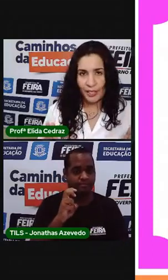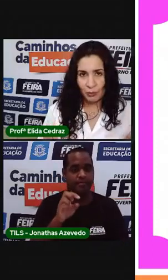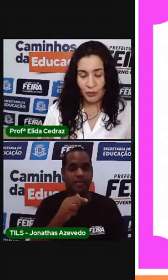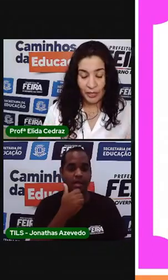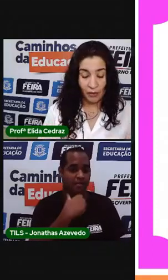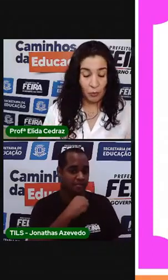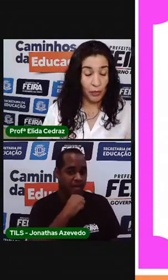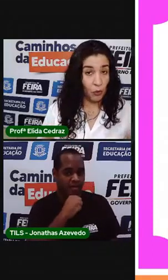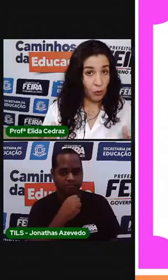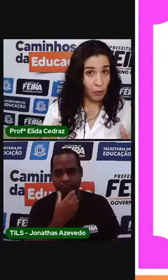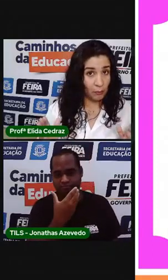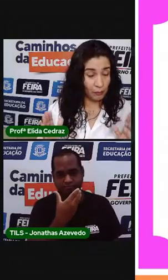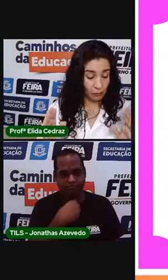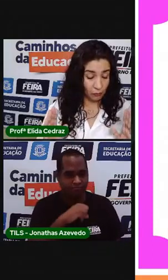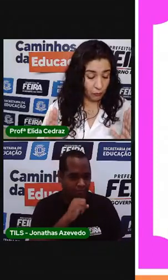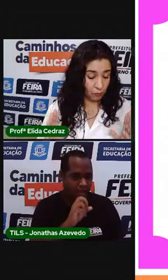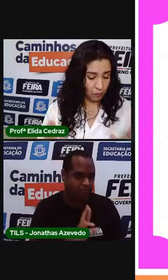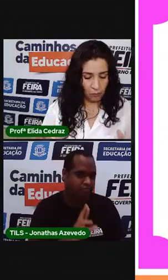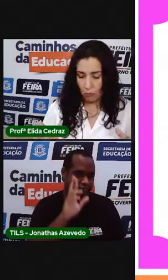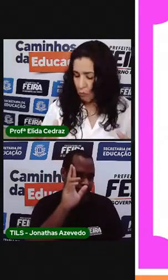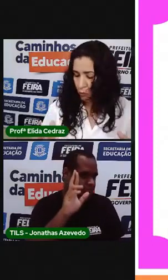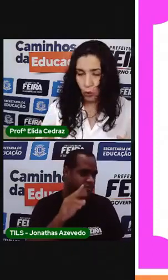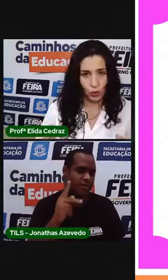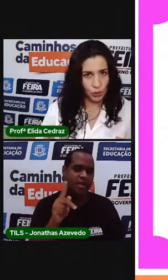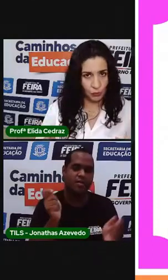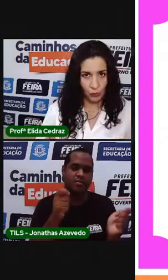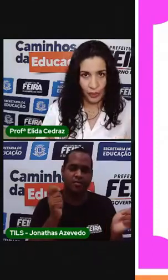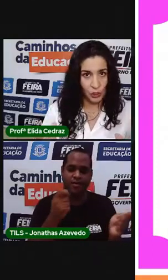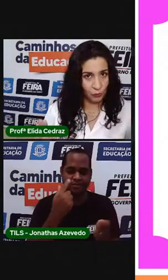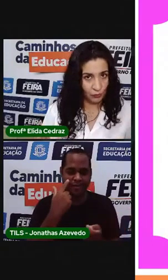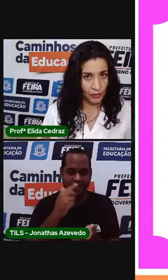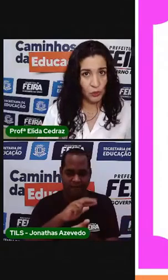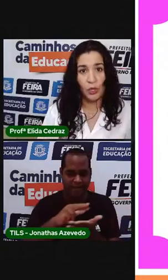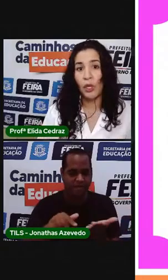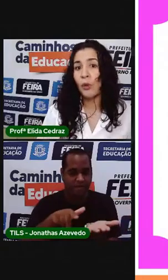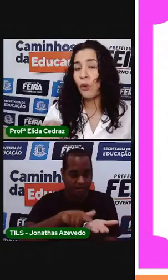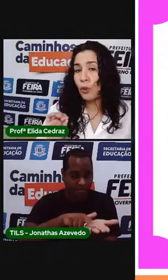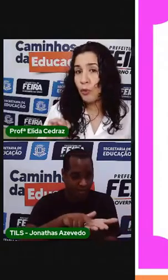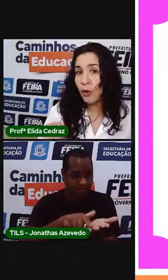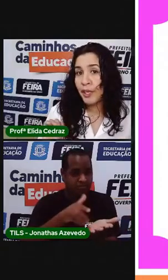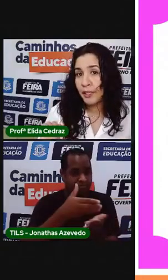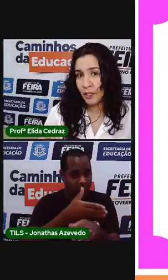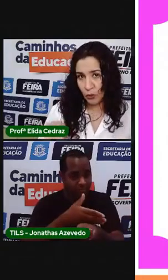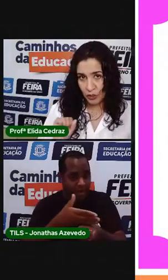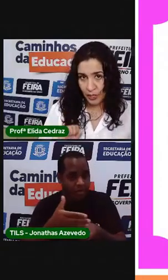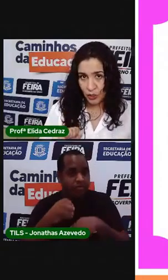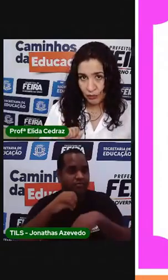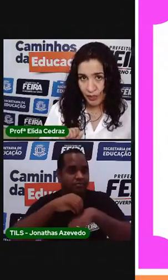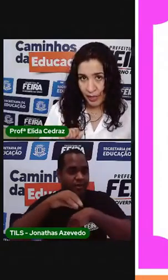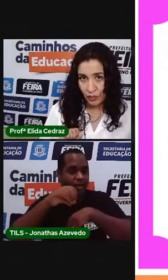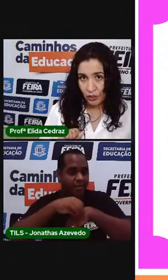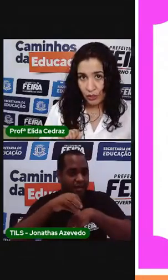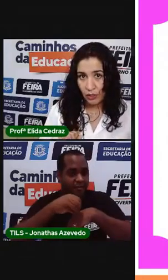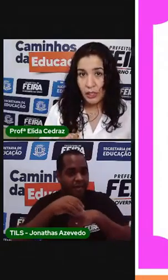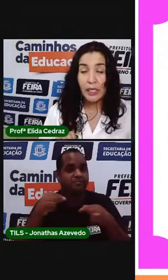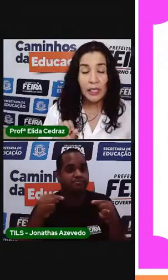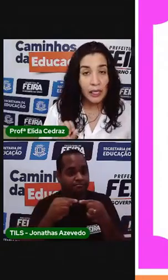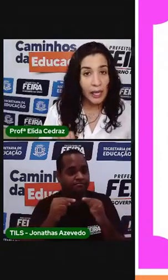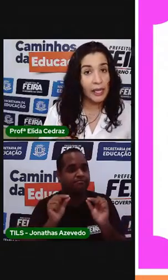mamãe, o responsável, pegou um monte de folhas de ofício com nome e orientações da atividade.